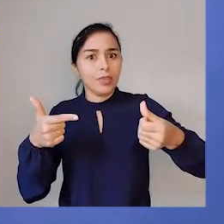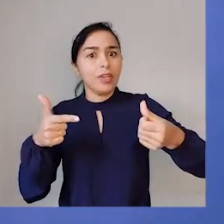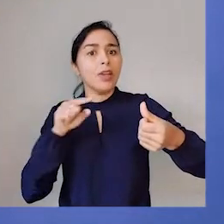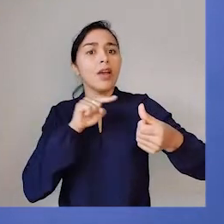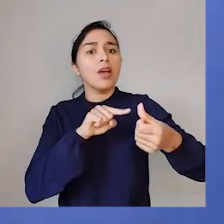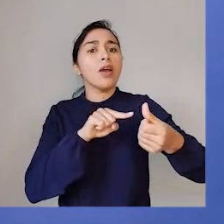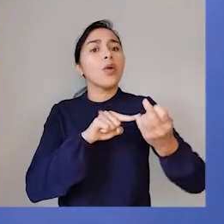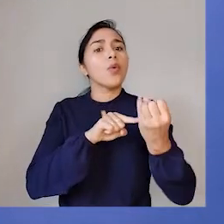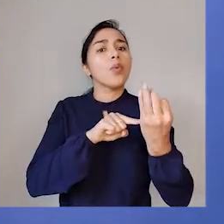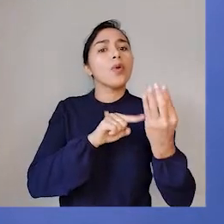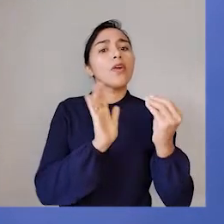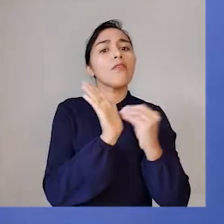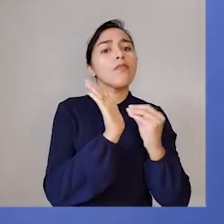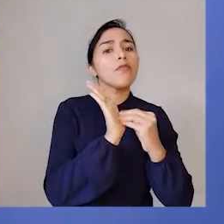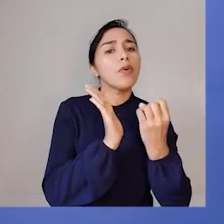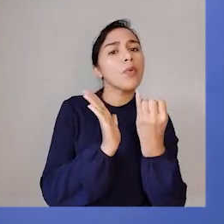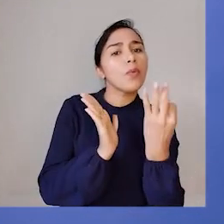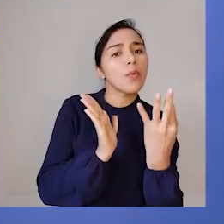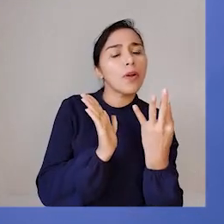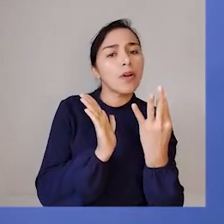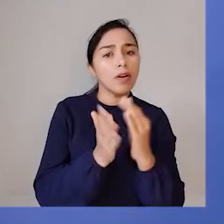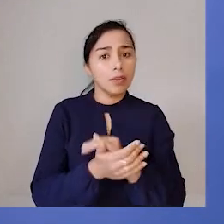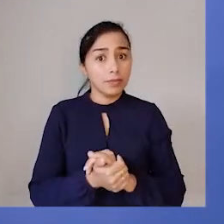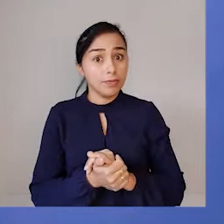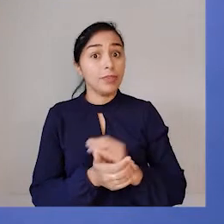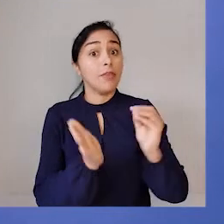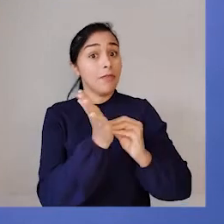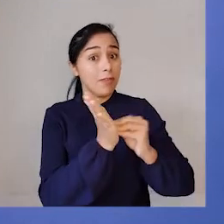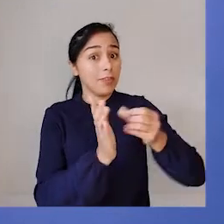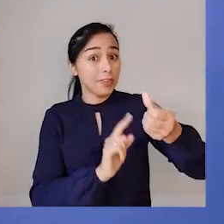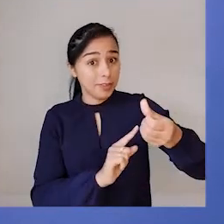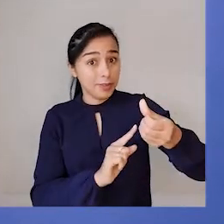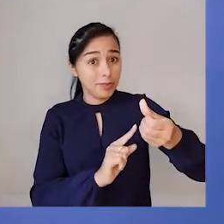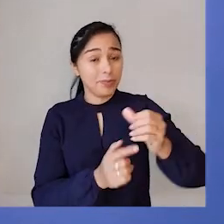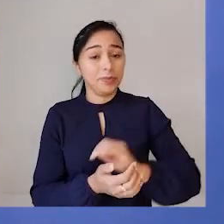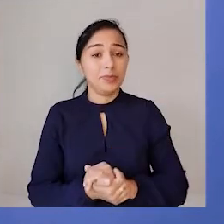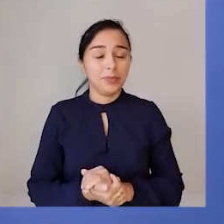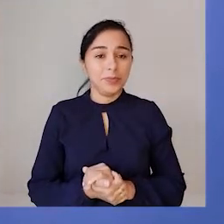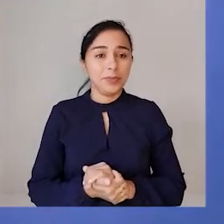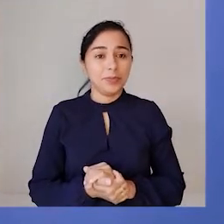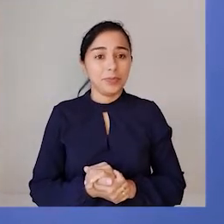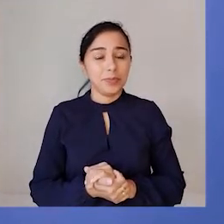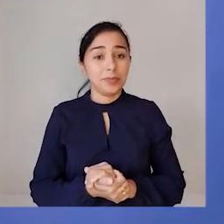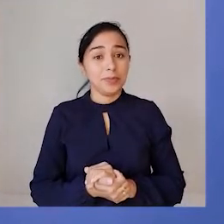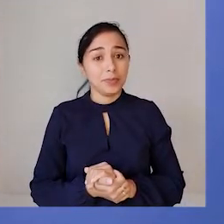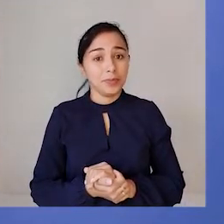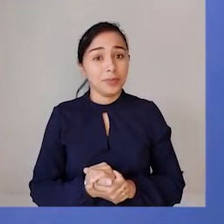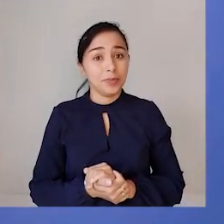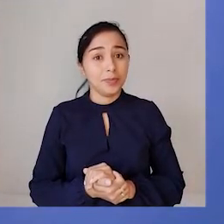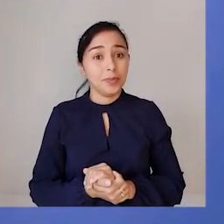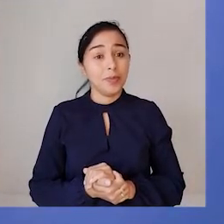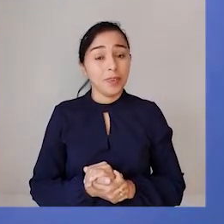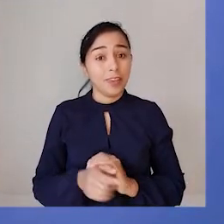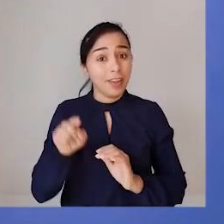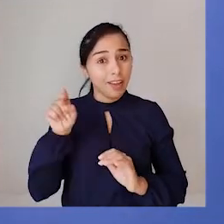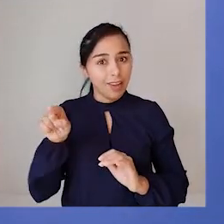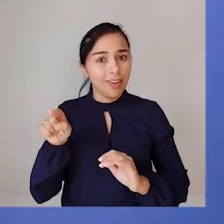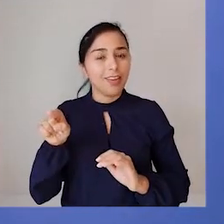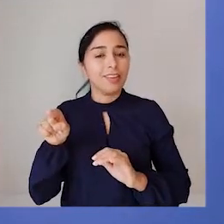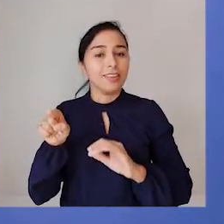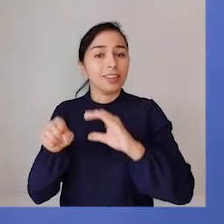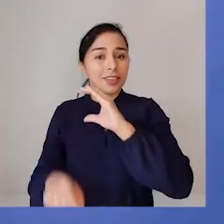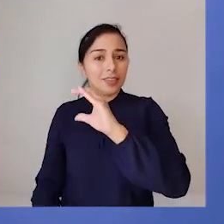seis carrinhos para ela. Então, nesse caso aqui, a nossa resposta é Carol. A Carol é